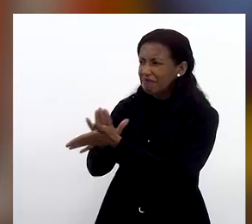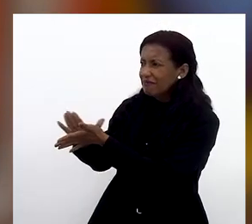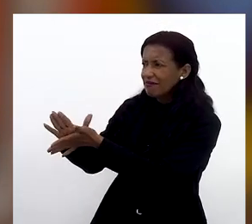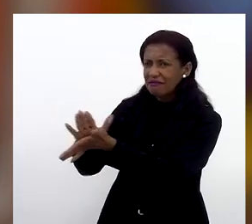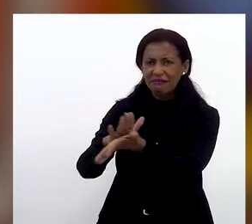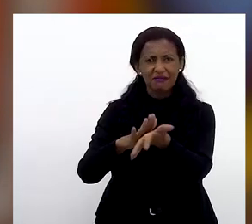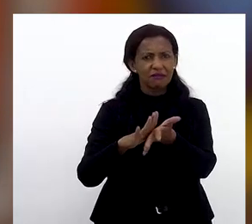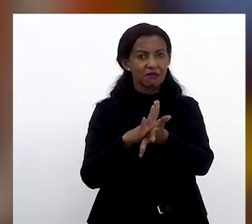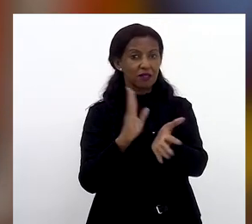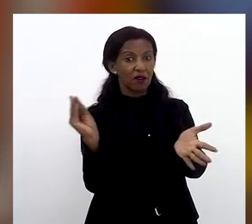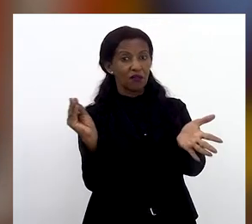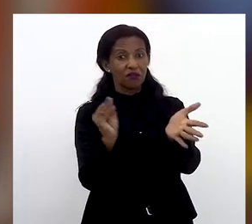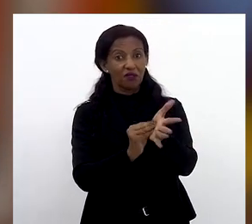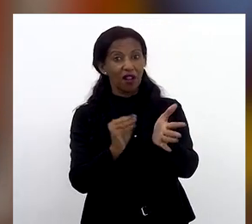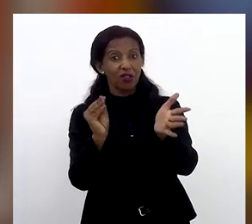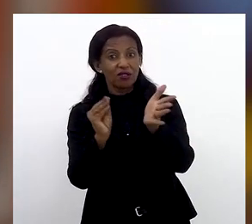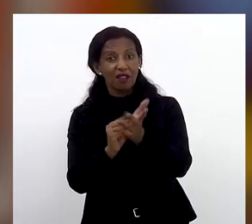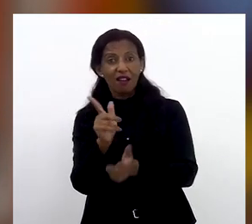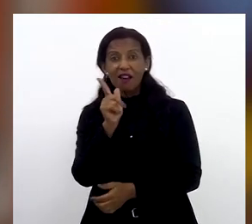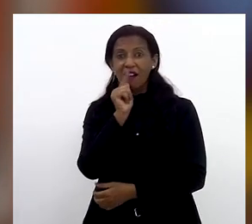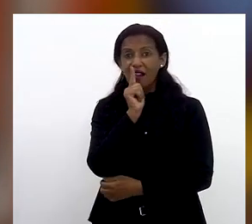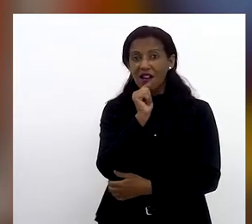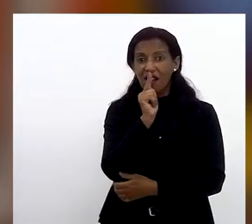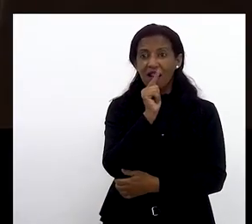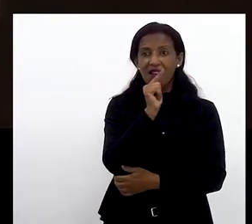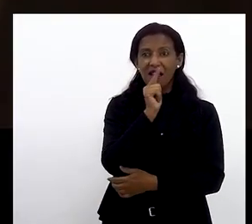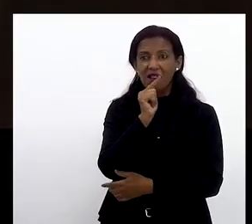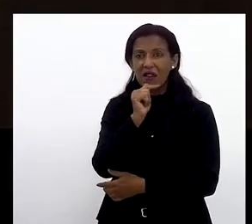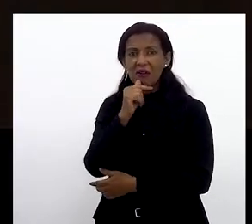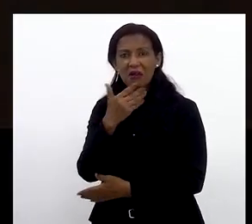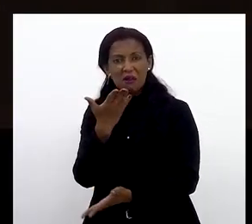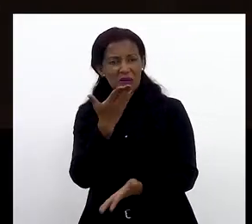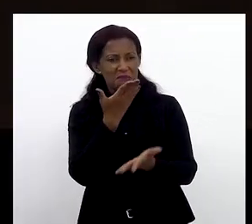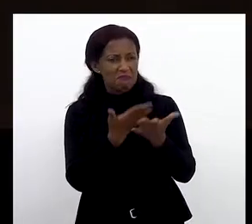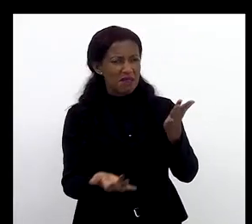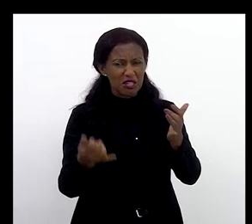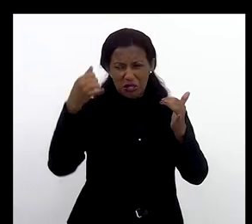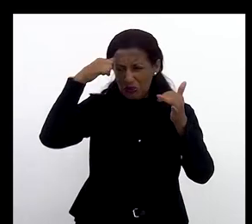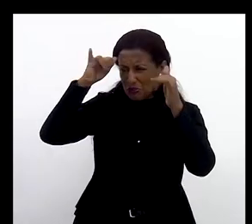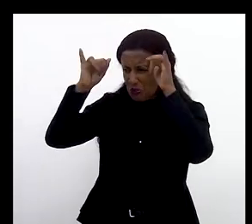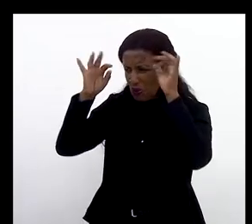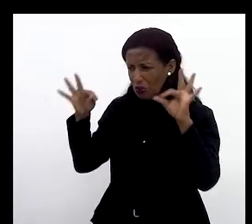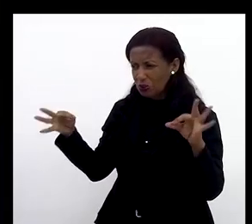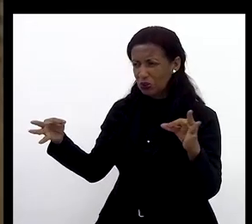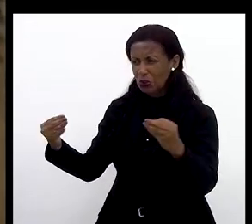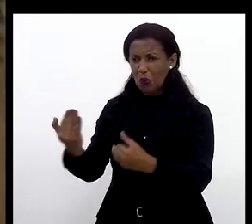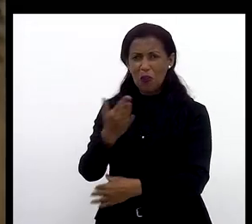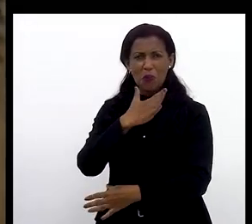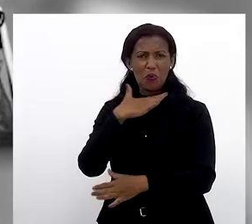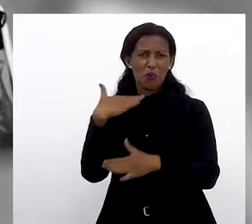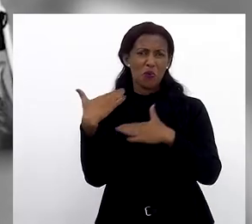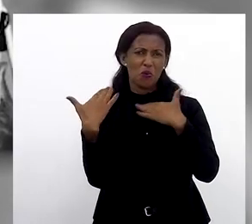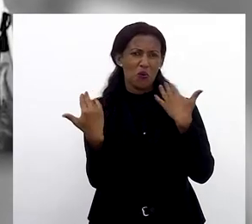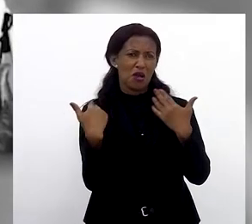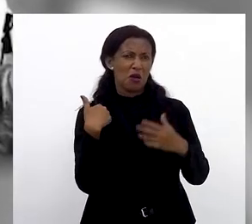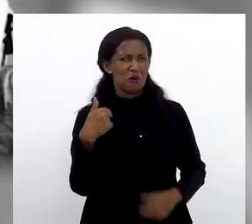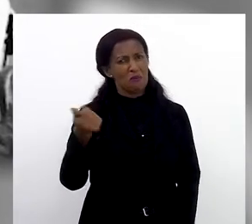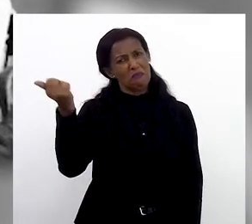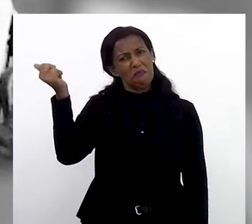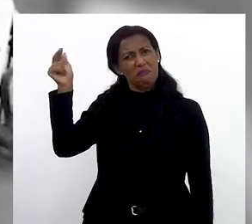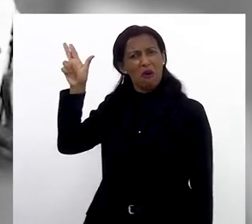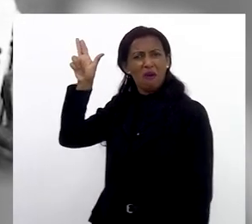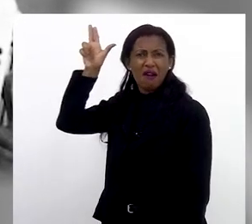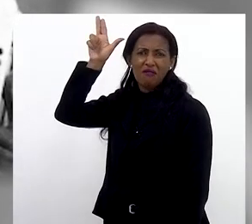plantação. Por falta d'água, perdi meu gado, morreu de